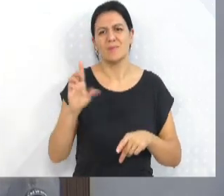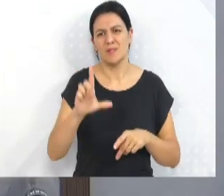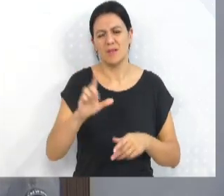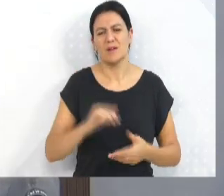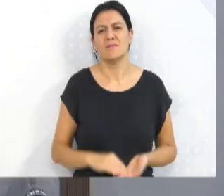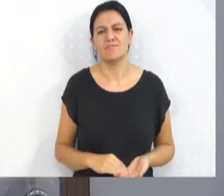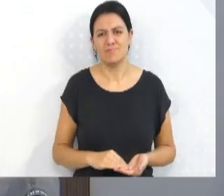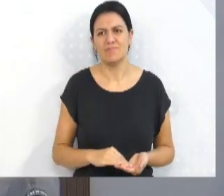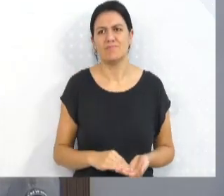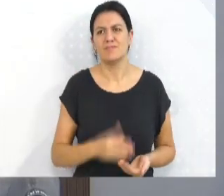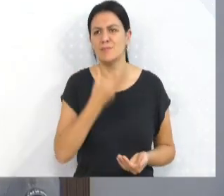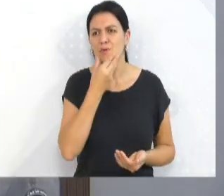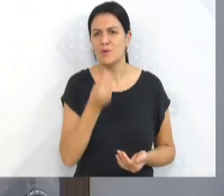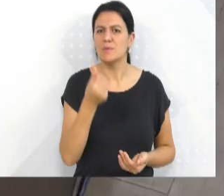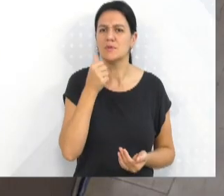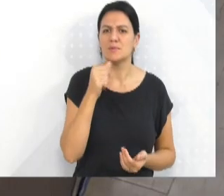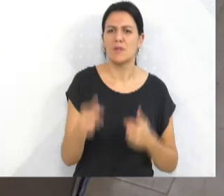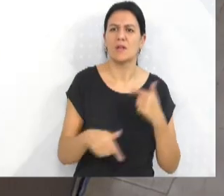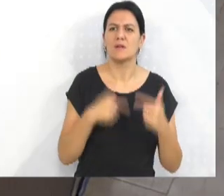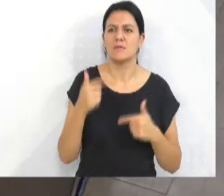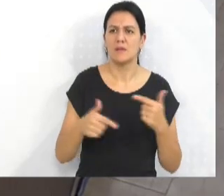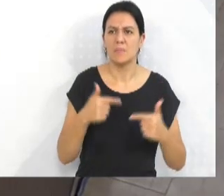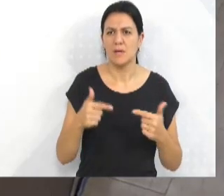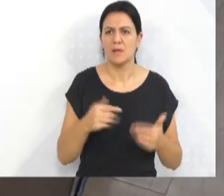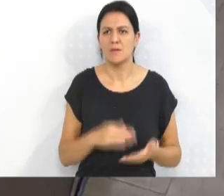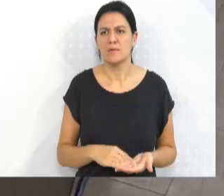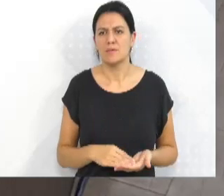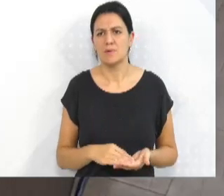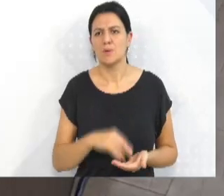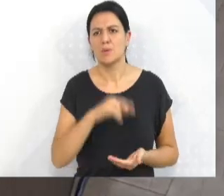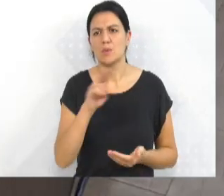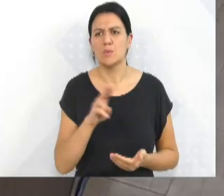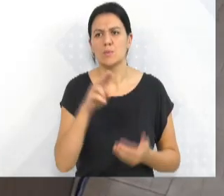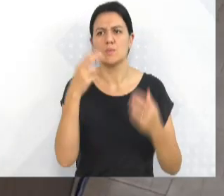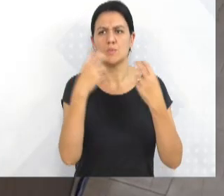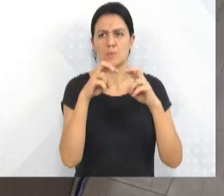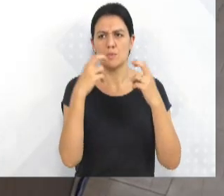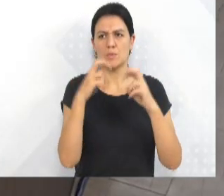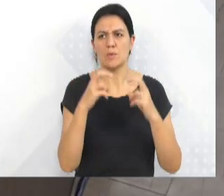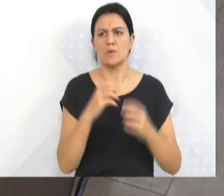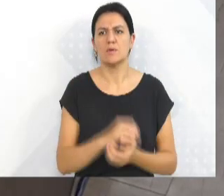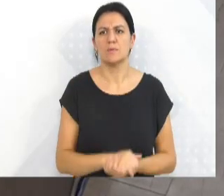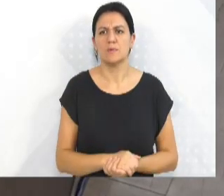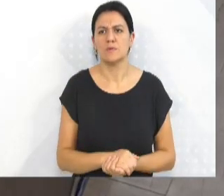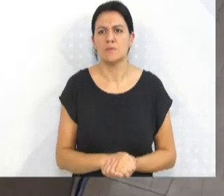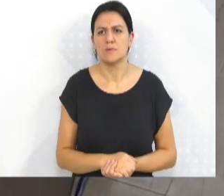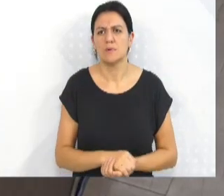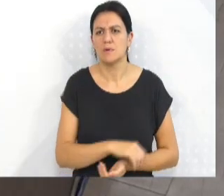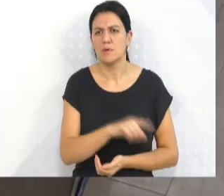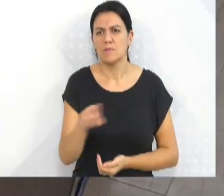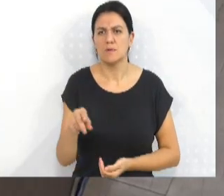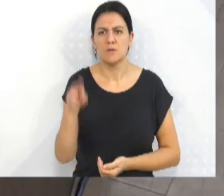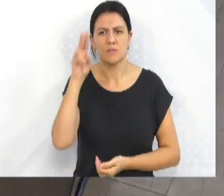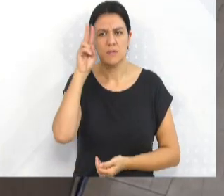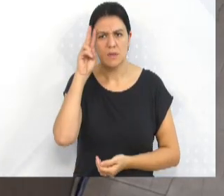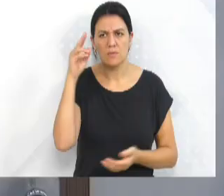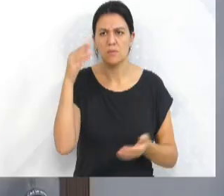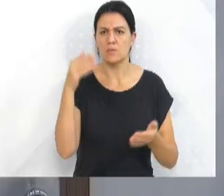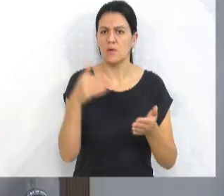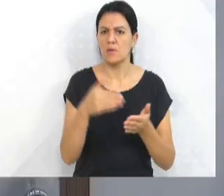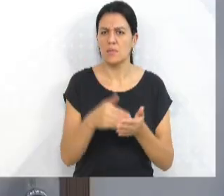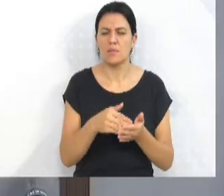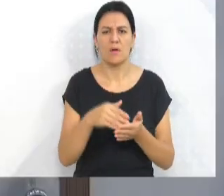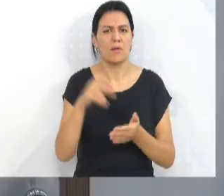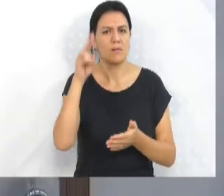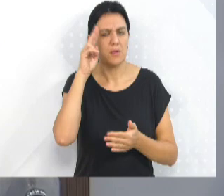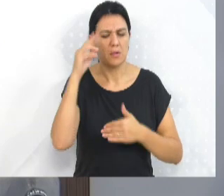os trabalhadores, as trabalhadoras, e ali vocês estão, faça chuva, faça sol, de segunda a segunda, de manhã,